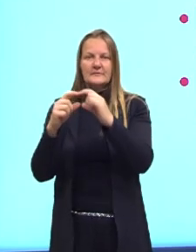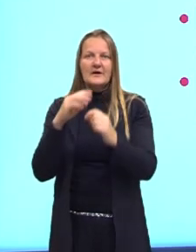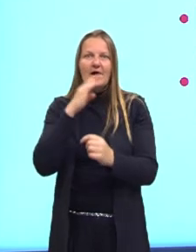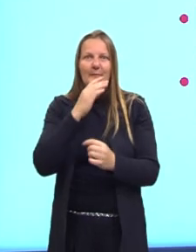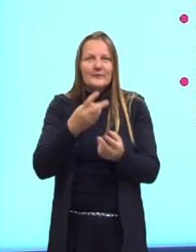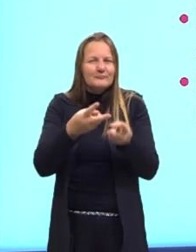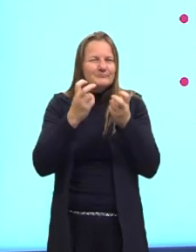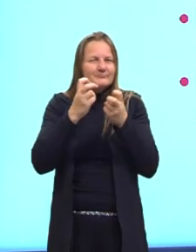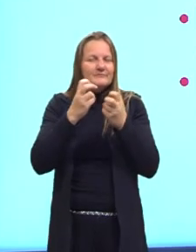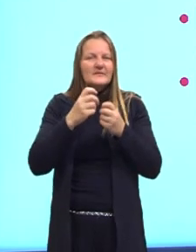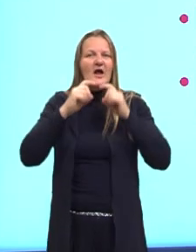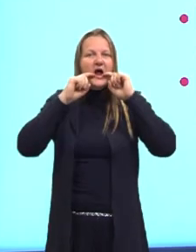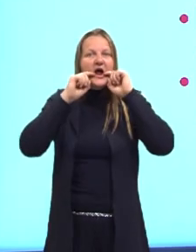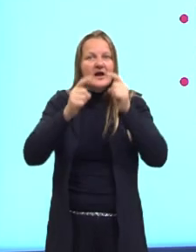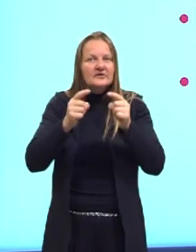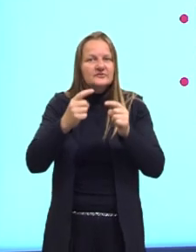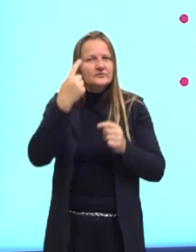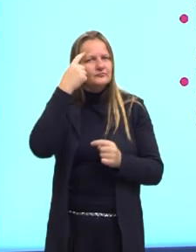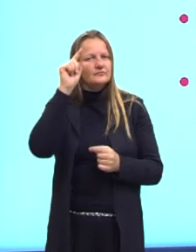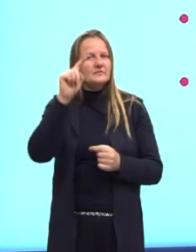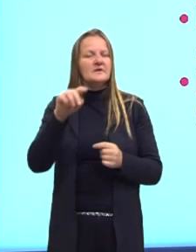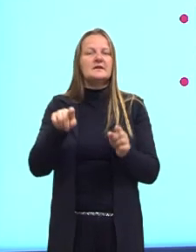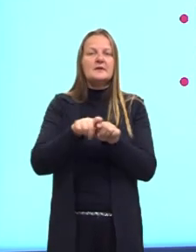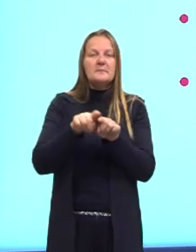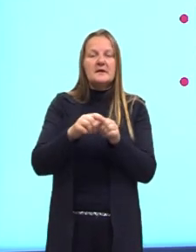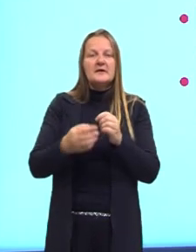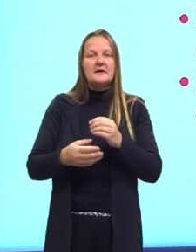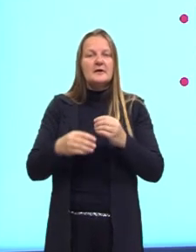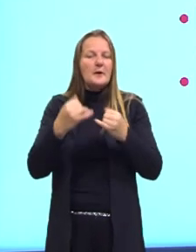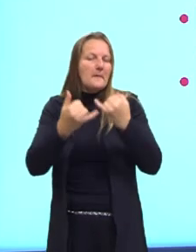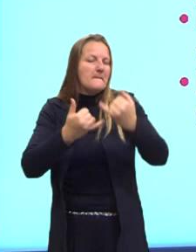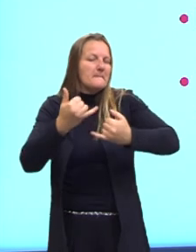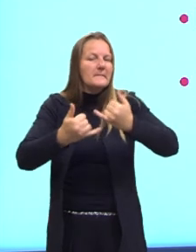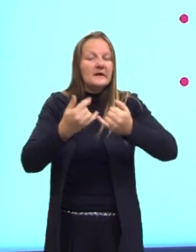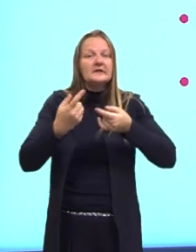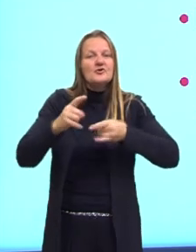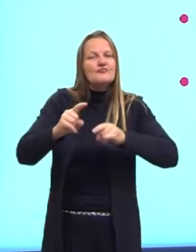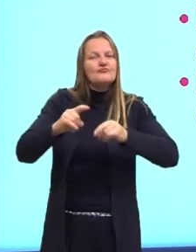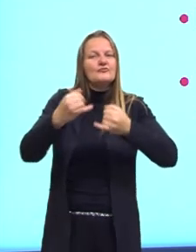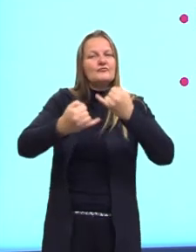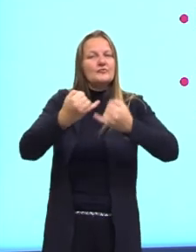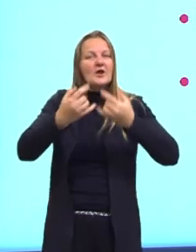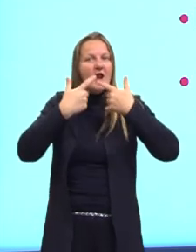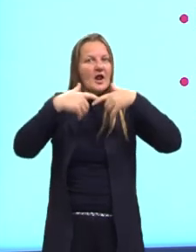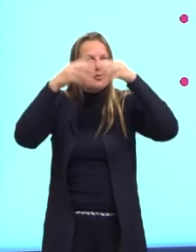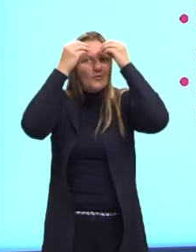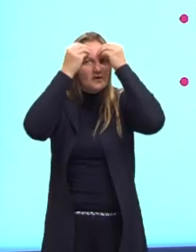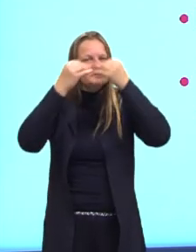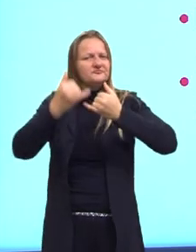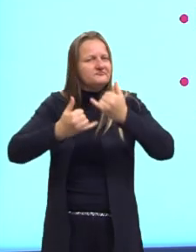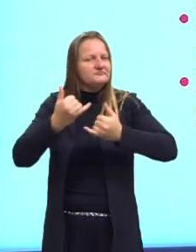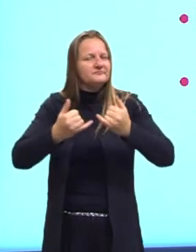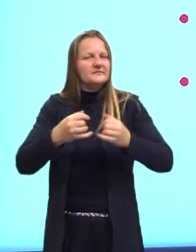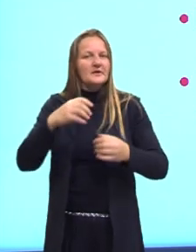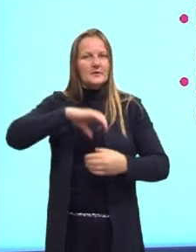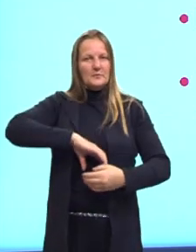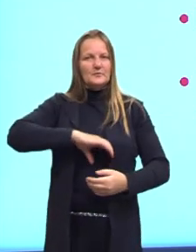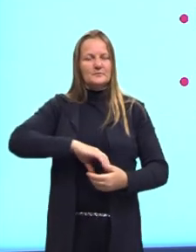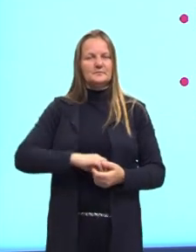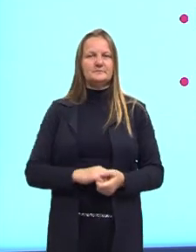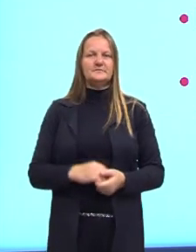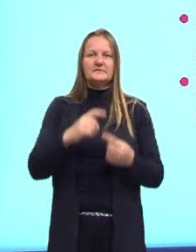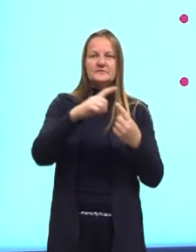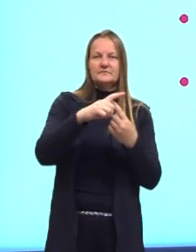para criticar alguma ideia ou até fazer uma brincadeira, jogo de linguagem aí com a nossa língua portuguesa.